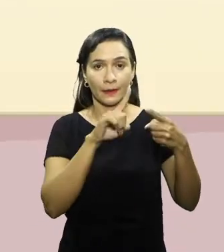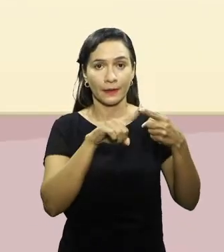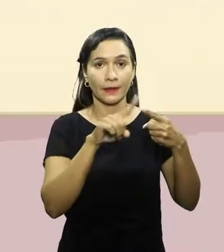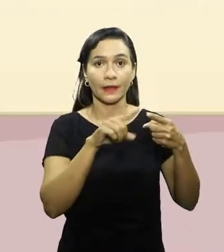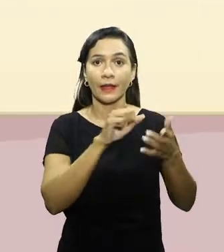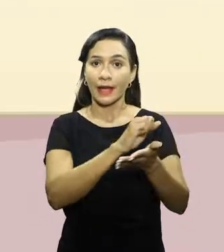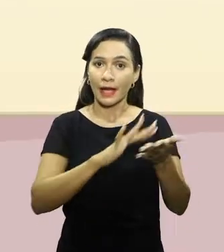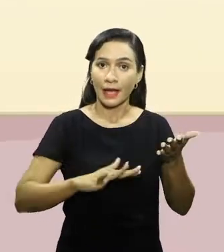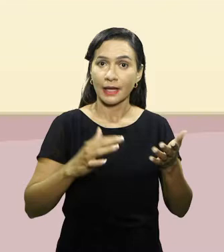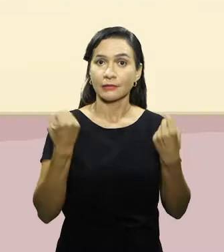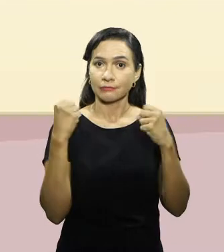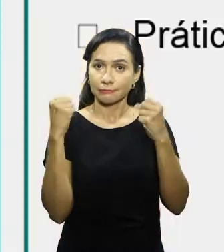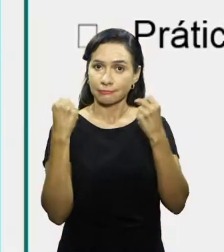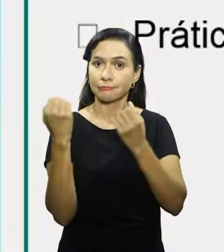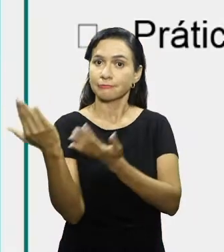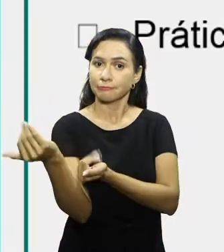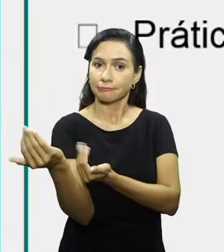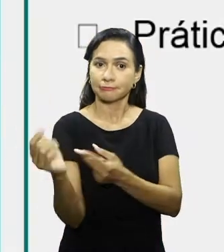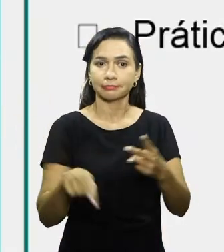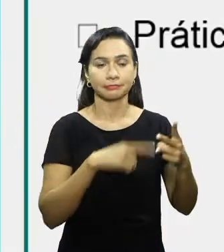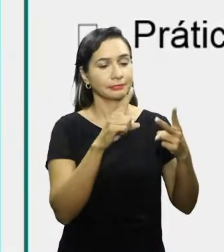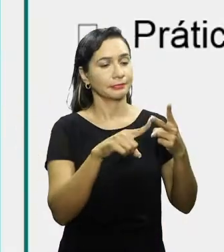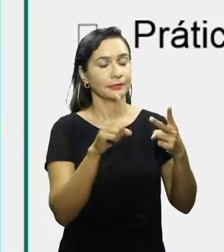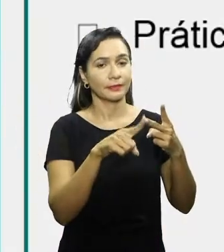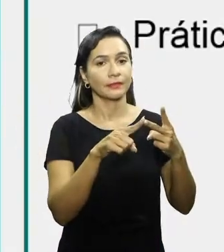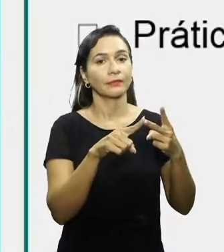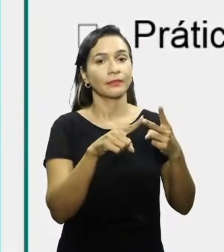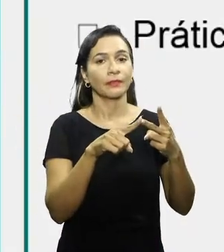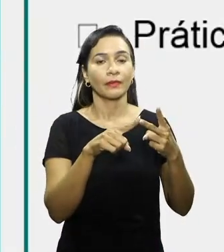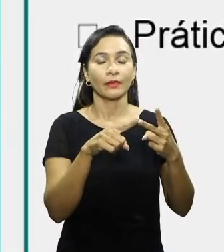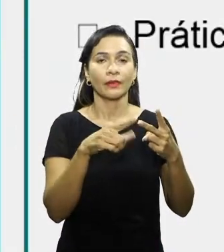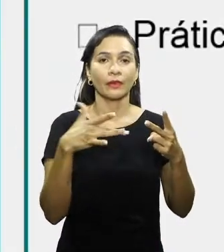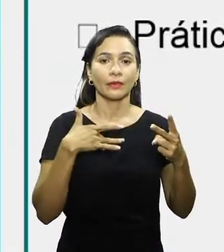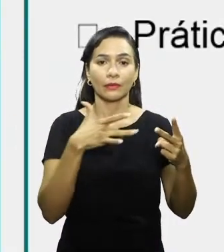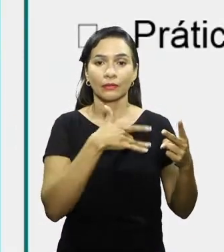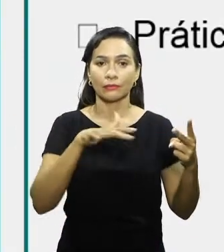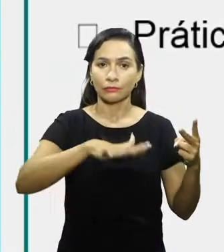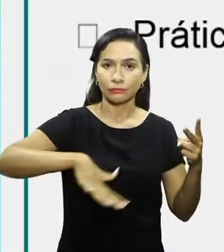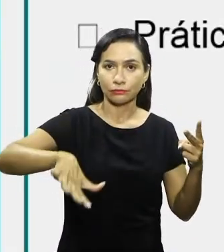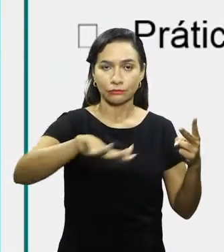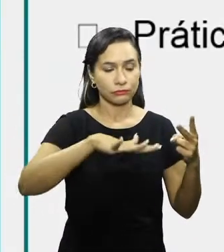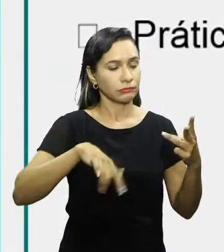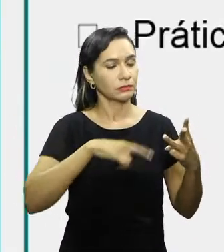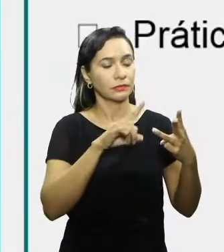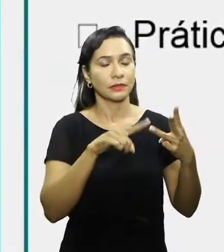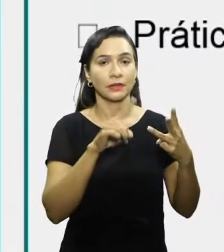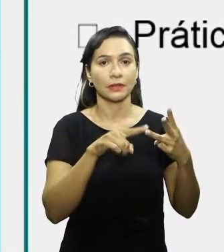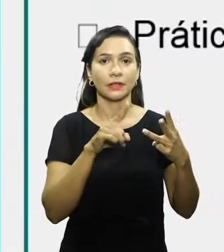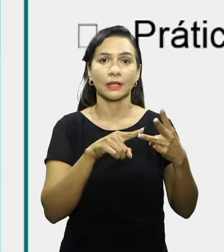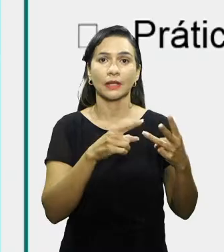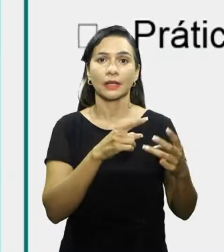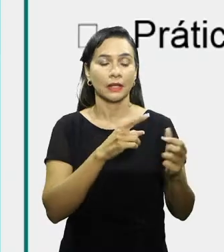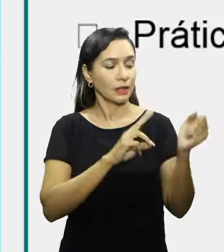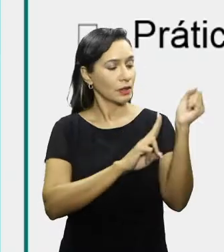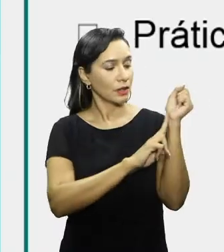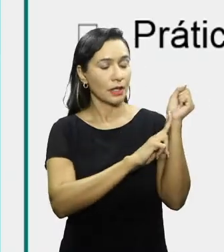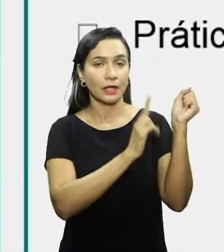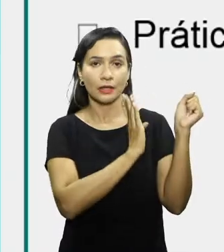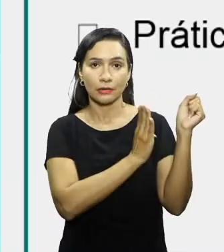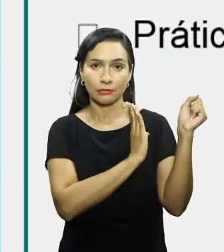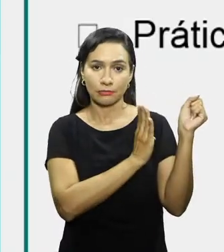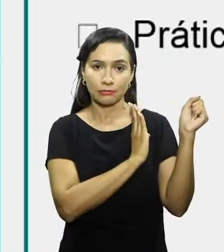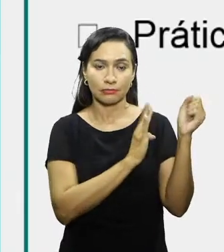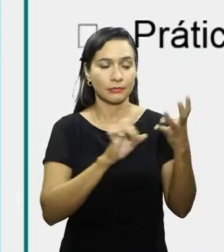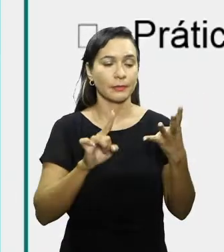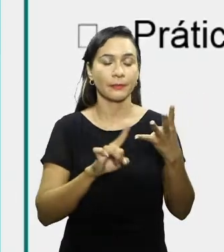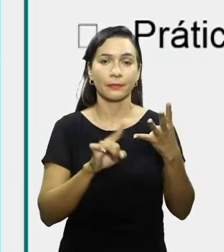falarei sobre os componentes da aptidão física relacionada à saúde, resistência cardiorrespiratória, falarei também sobre a